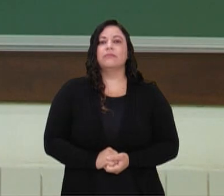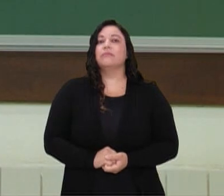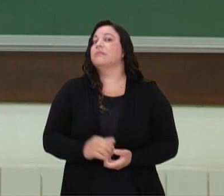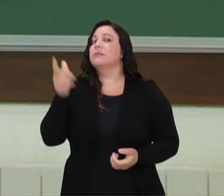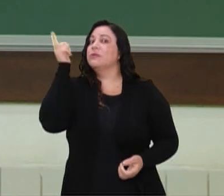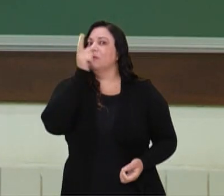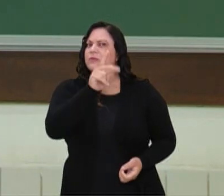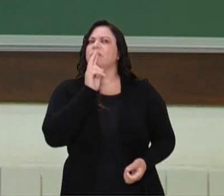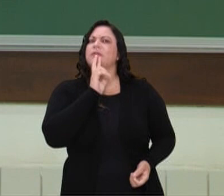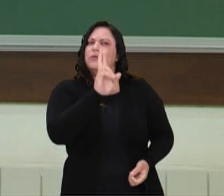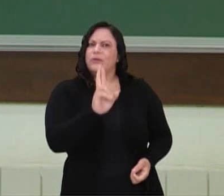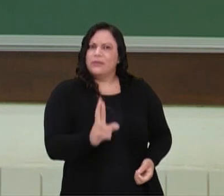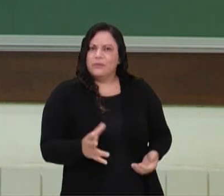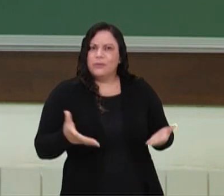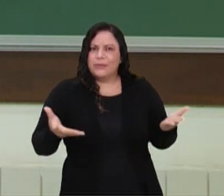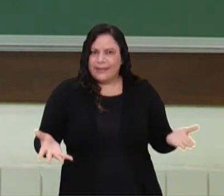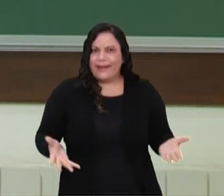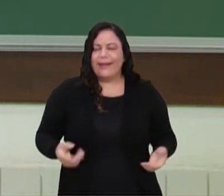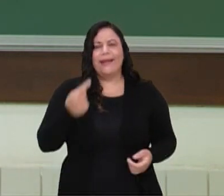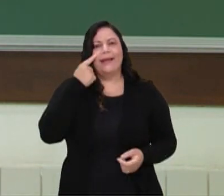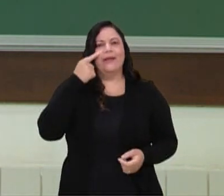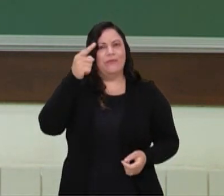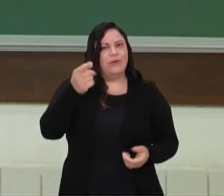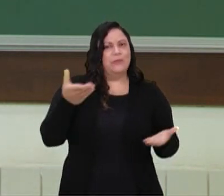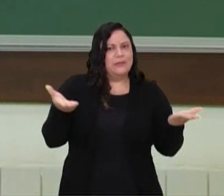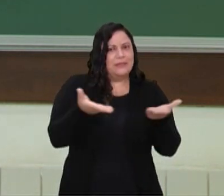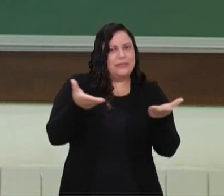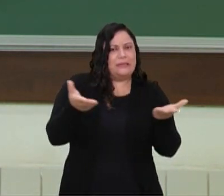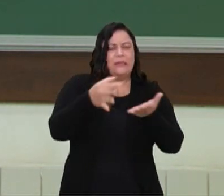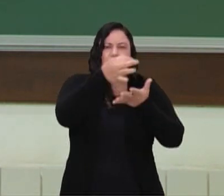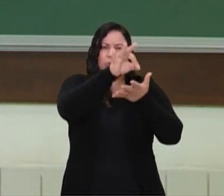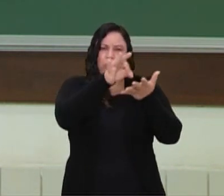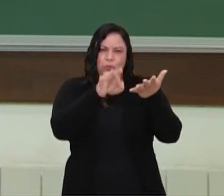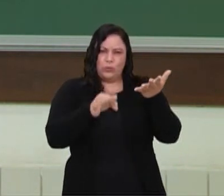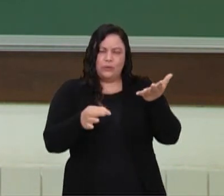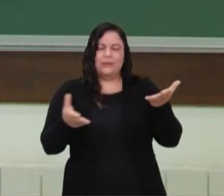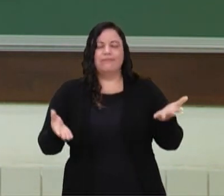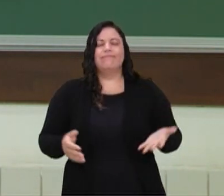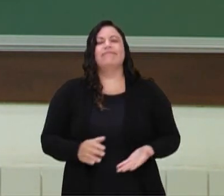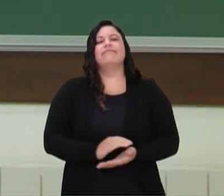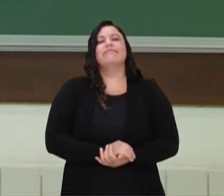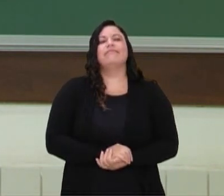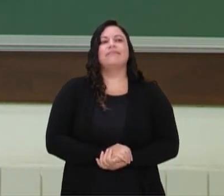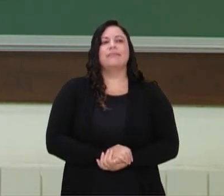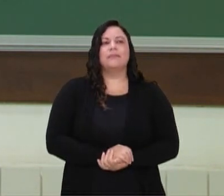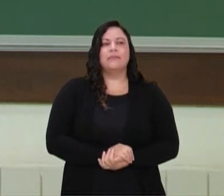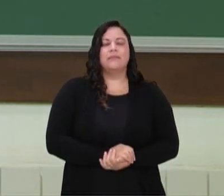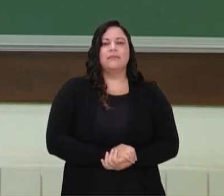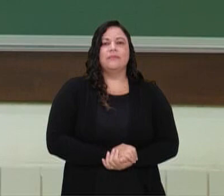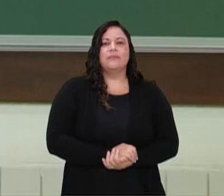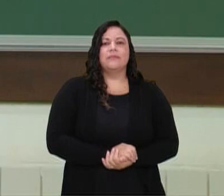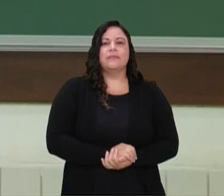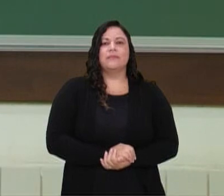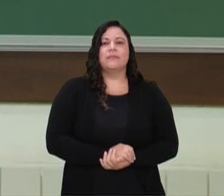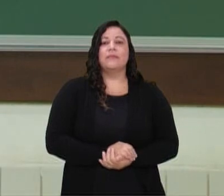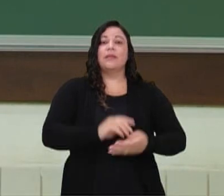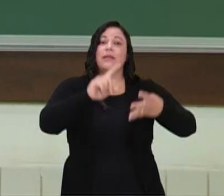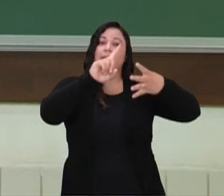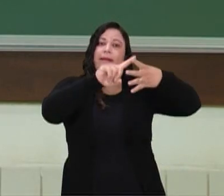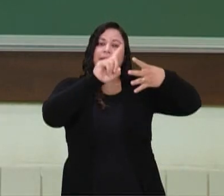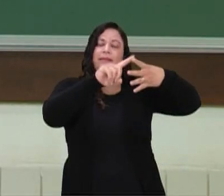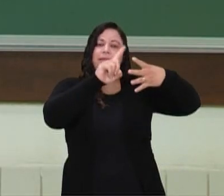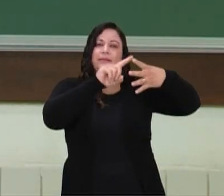Conseguiram realizar? Vamos, então, finalizar fazendo uma correção juntos? Então, lá, nós temos a primeira